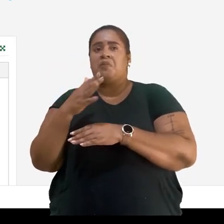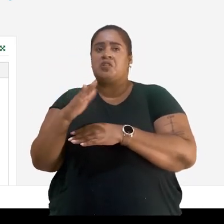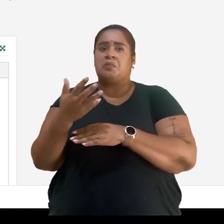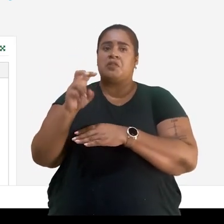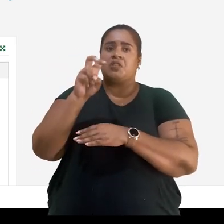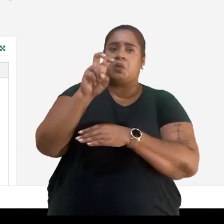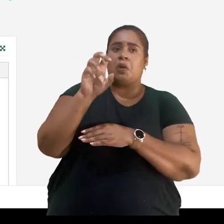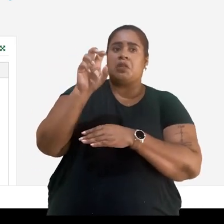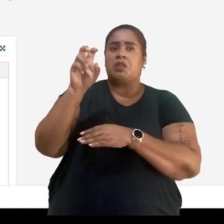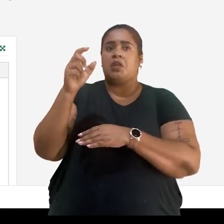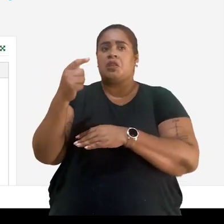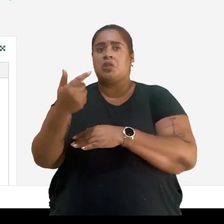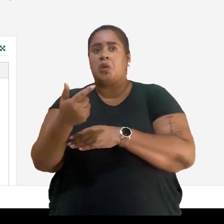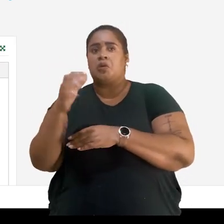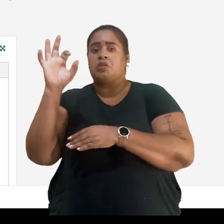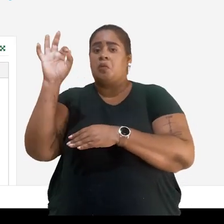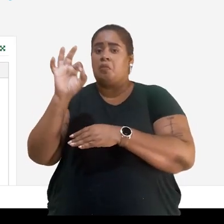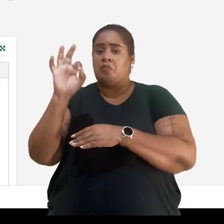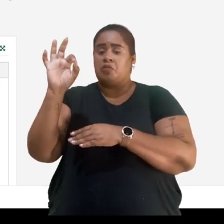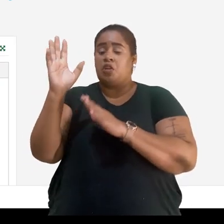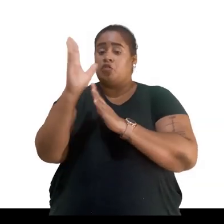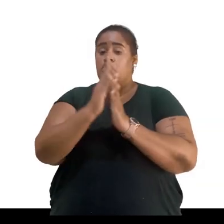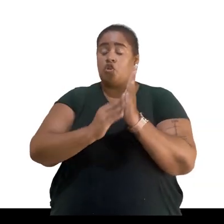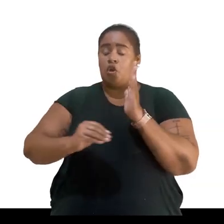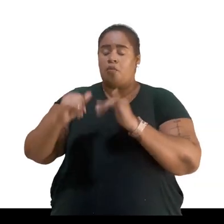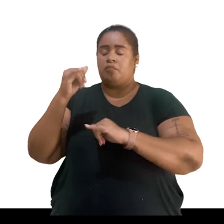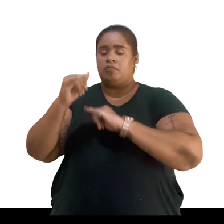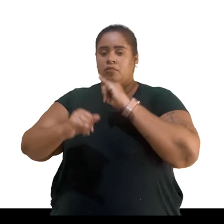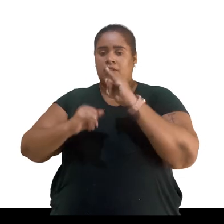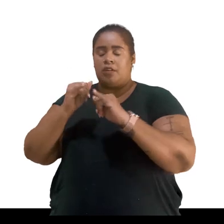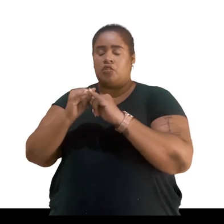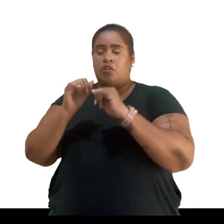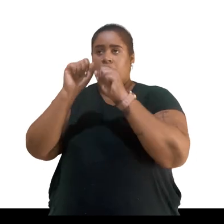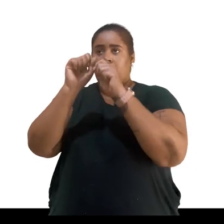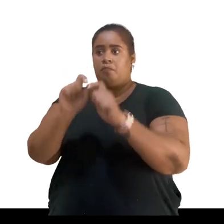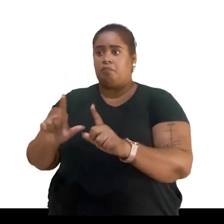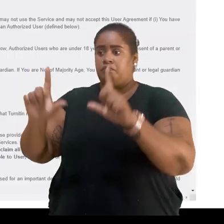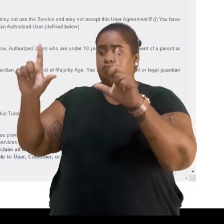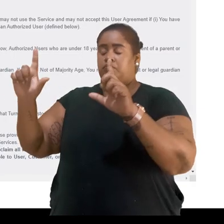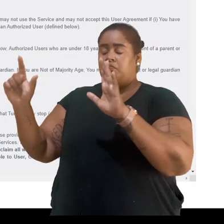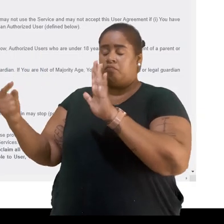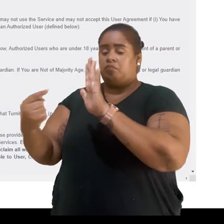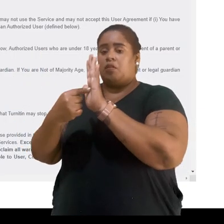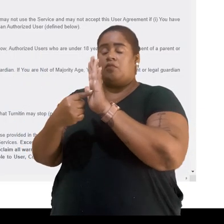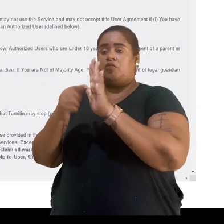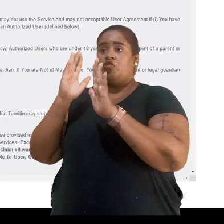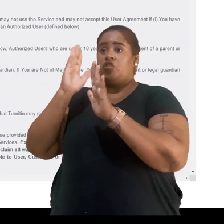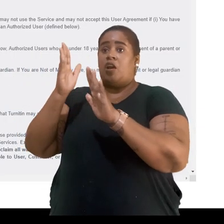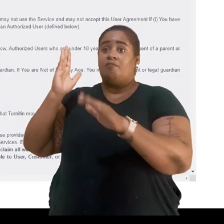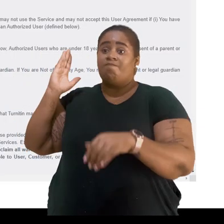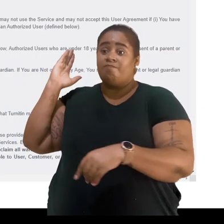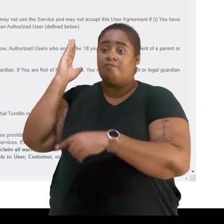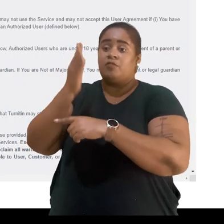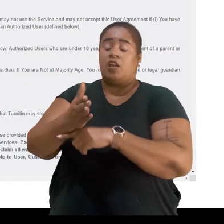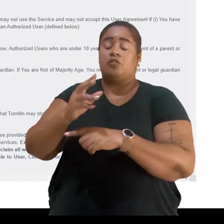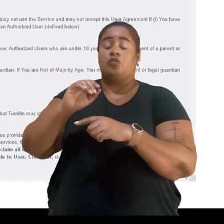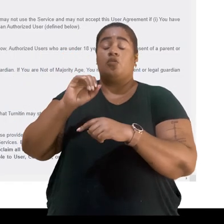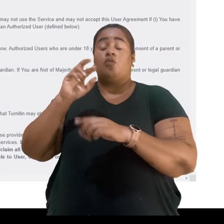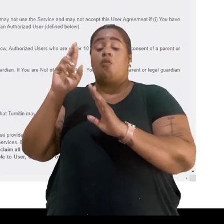possibilidade 52% de incidência de plágio. Eu clico e ele vai me levar